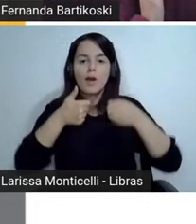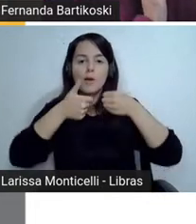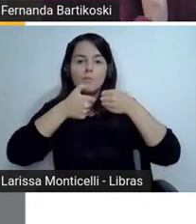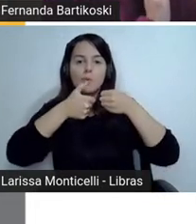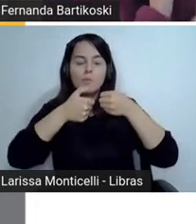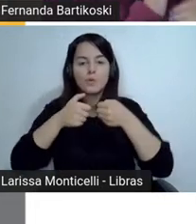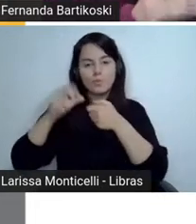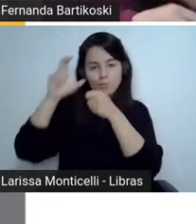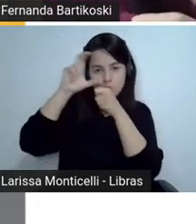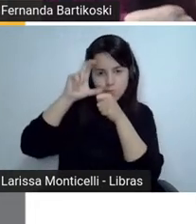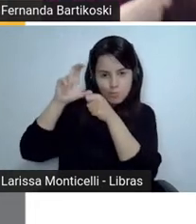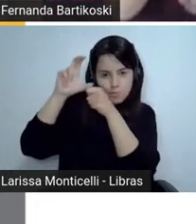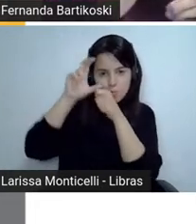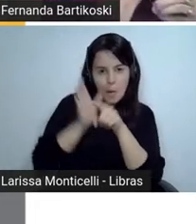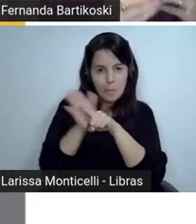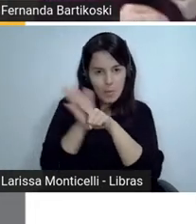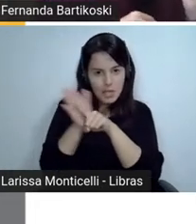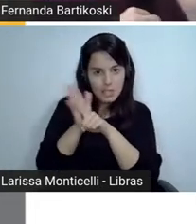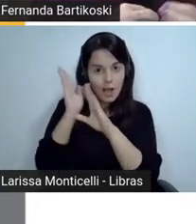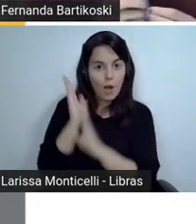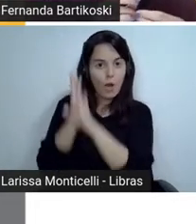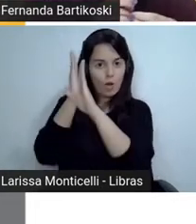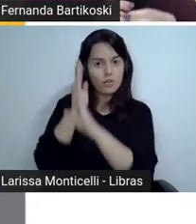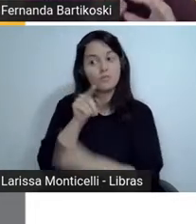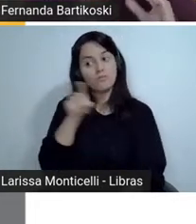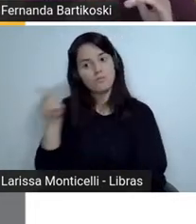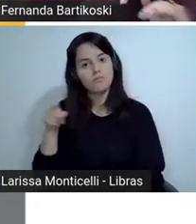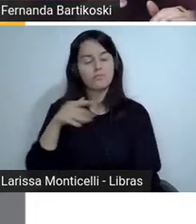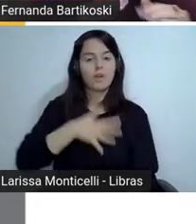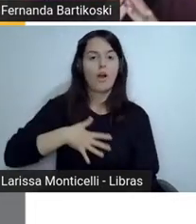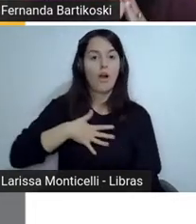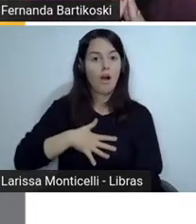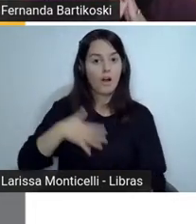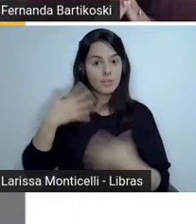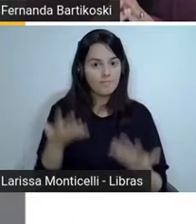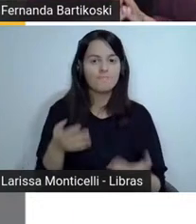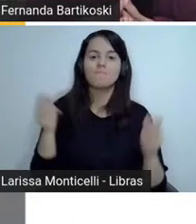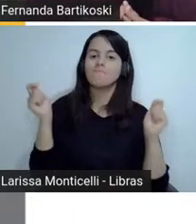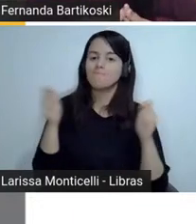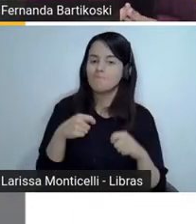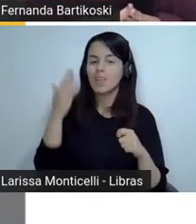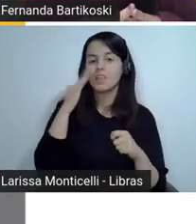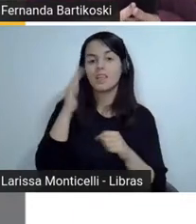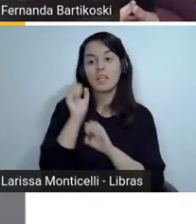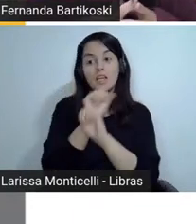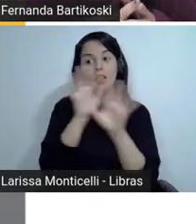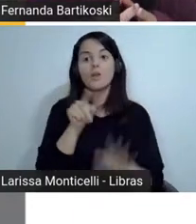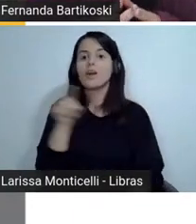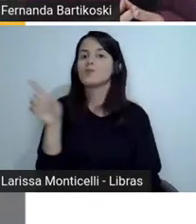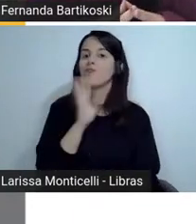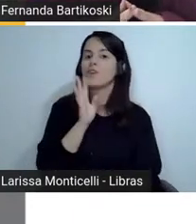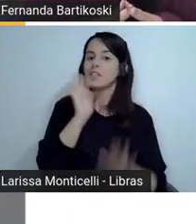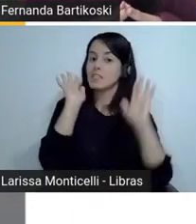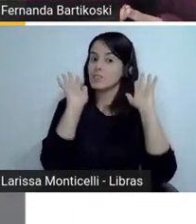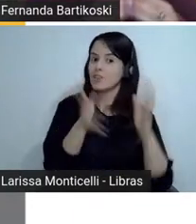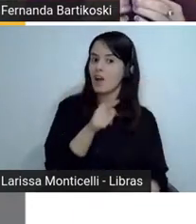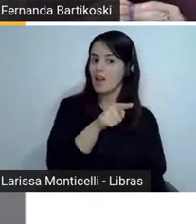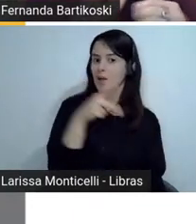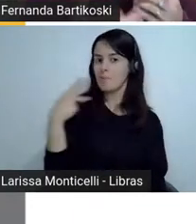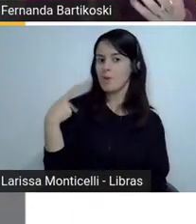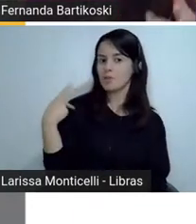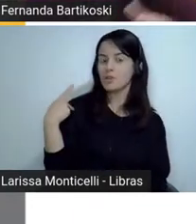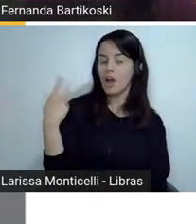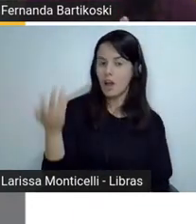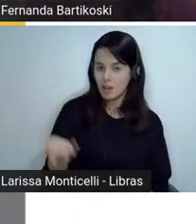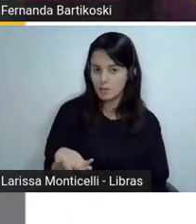esse personagem né então aqui a gente já consegue ter uma um parâmetro legal vocês conhecem algum detetive famoso